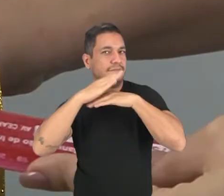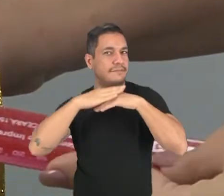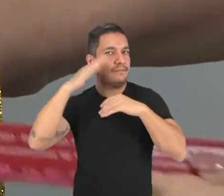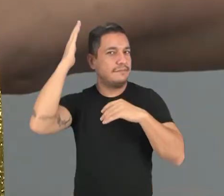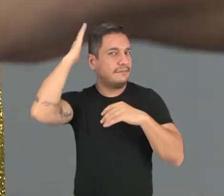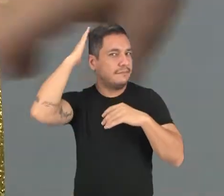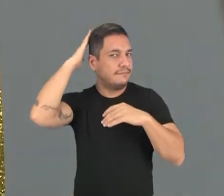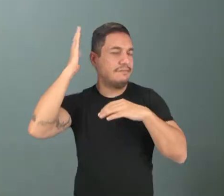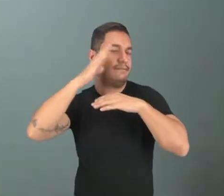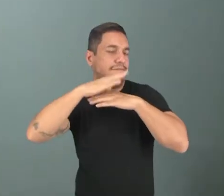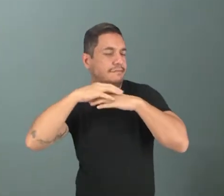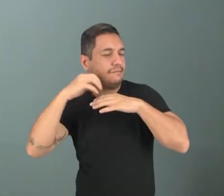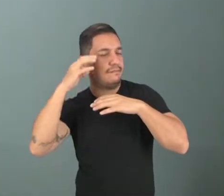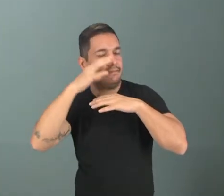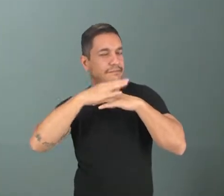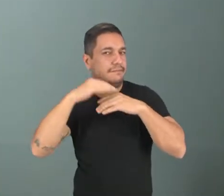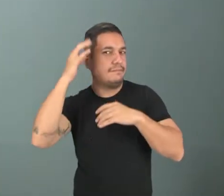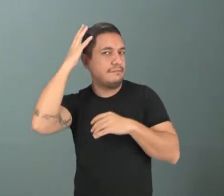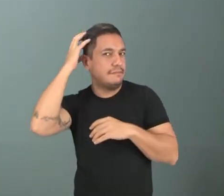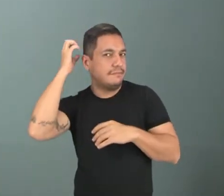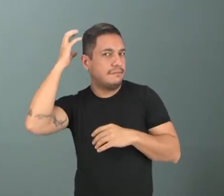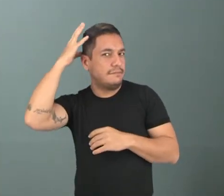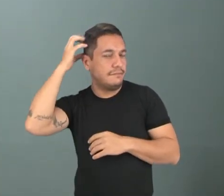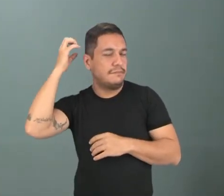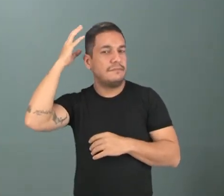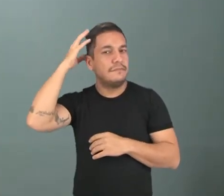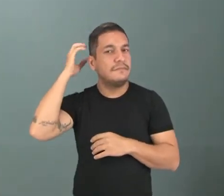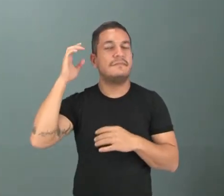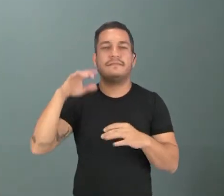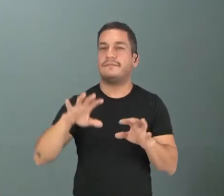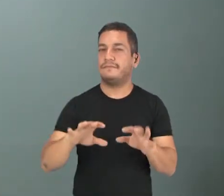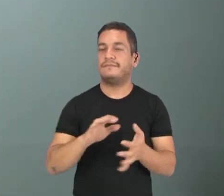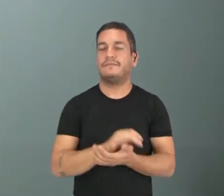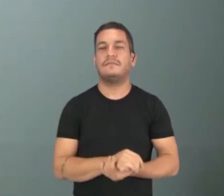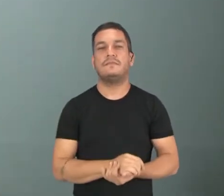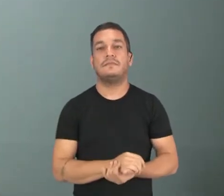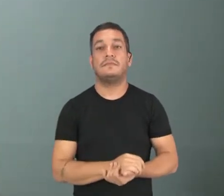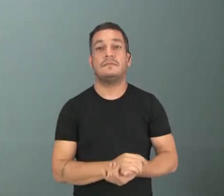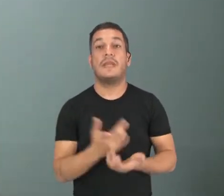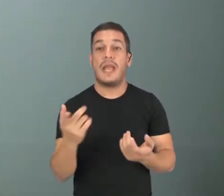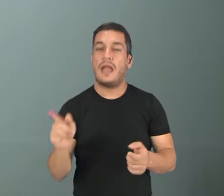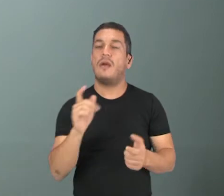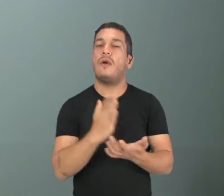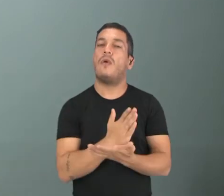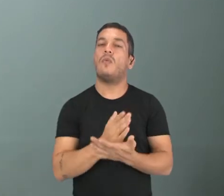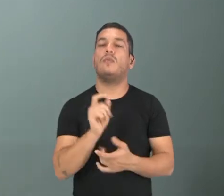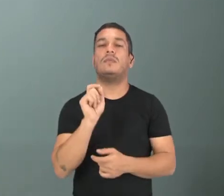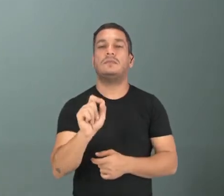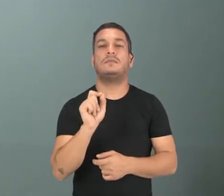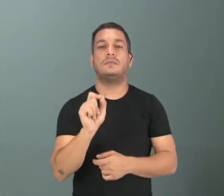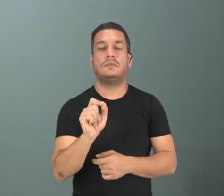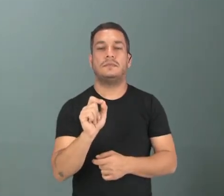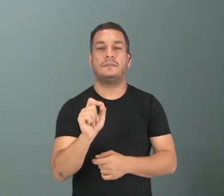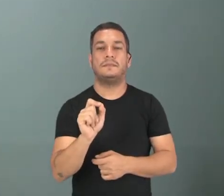leve a cabeça de alguém. Vou fazer um cafunézinho. Então, essas são algumas